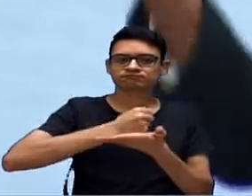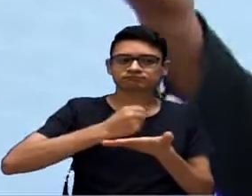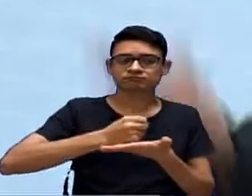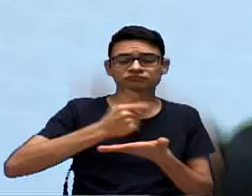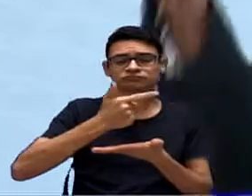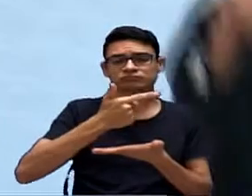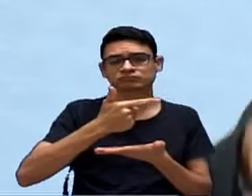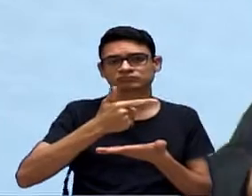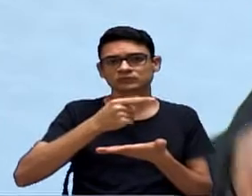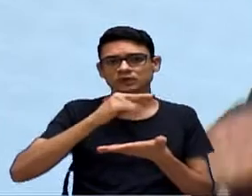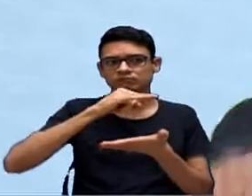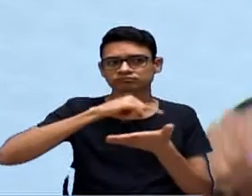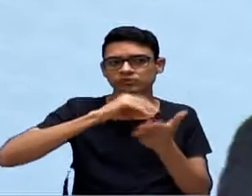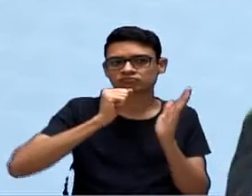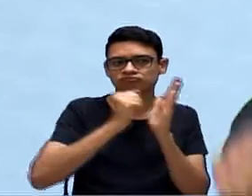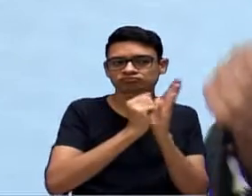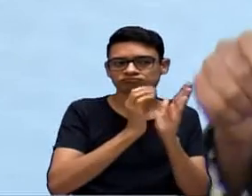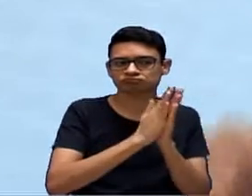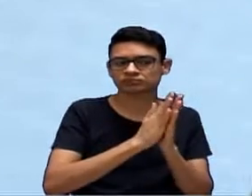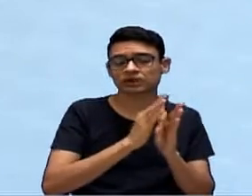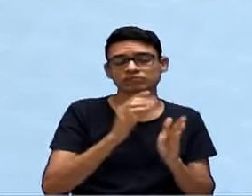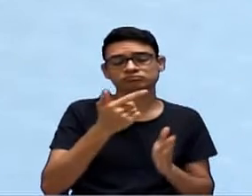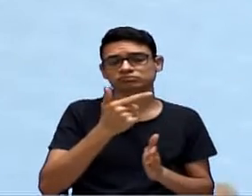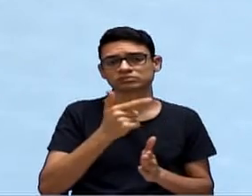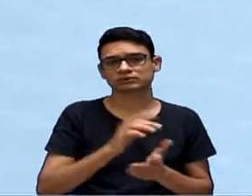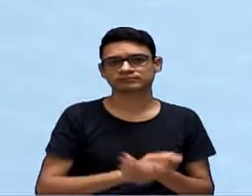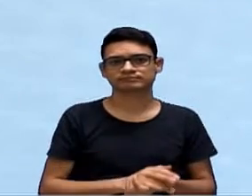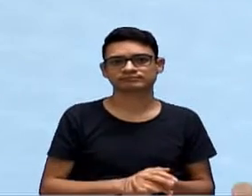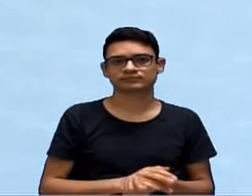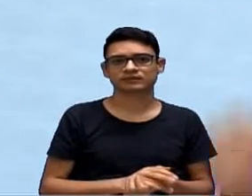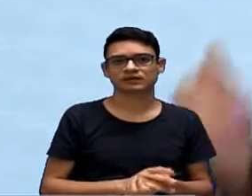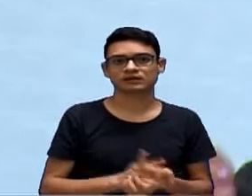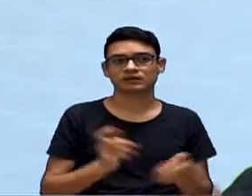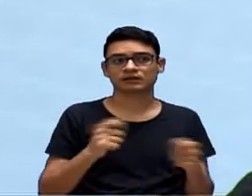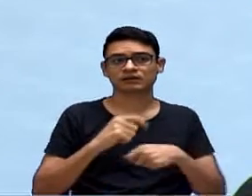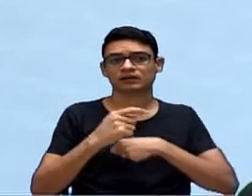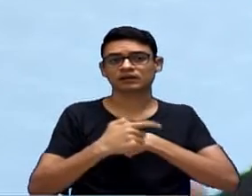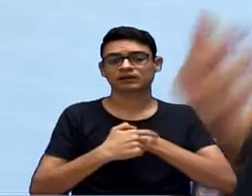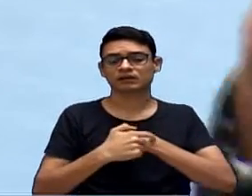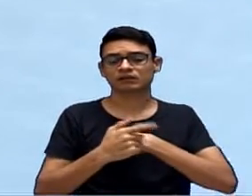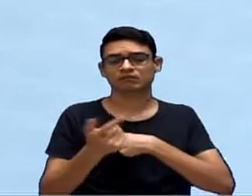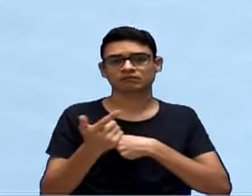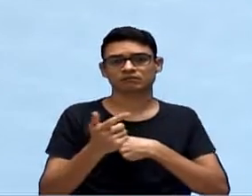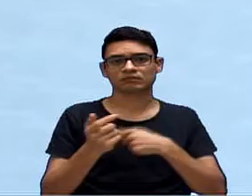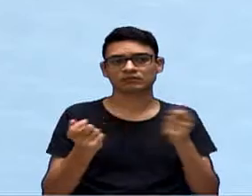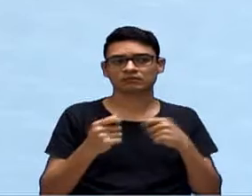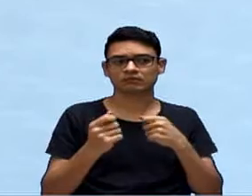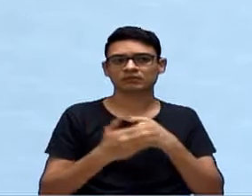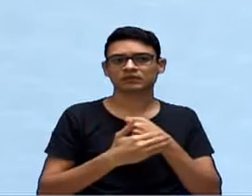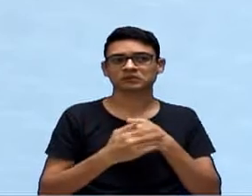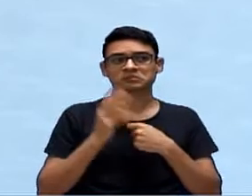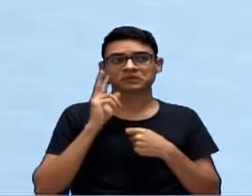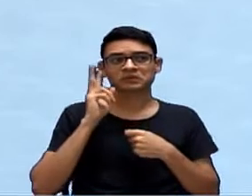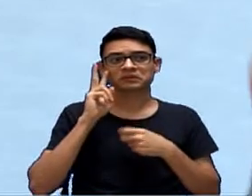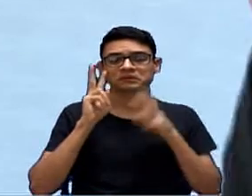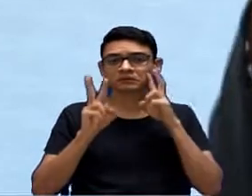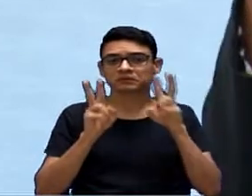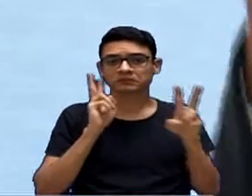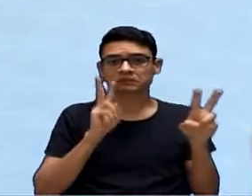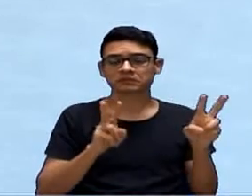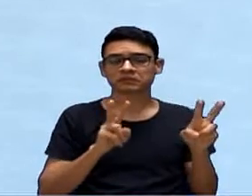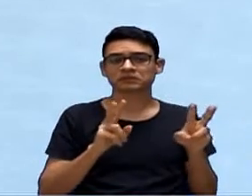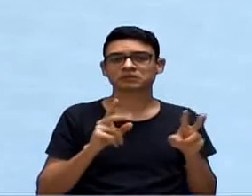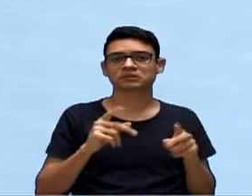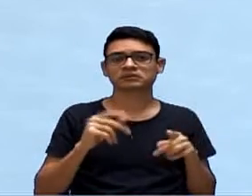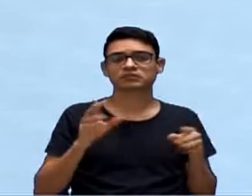ganha tempo para implementar o que o termo da justiconduta já estabeleceu. Ao nosso ver, o nosso PL, ele